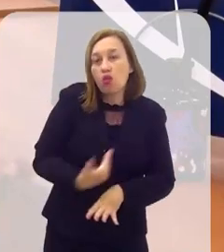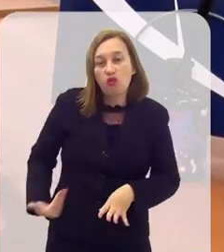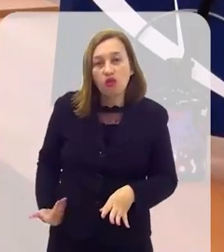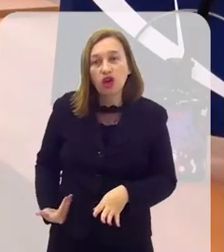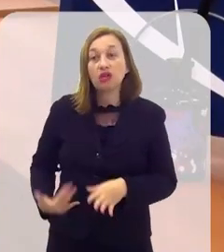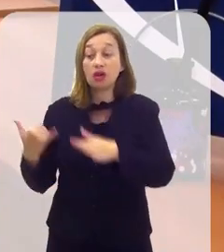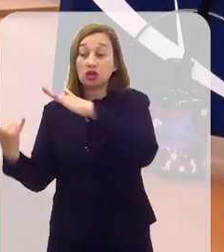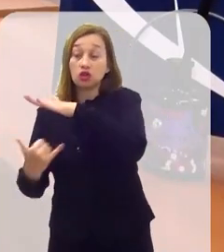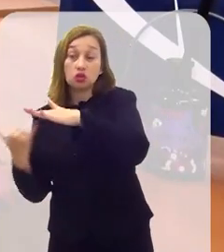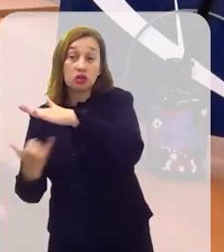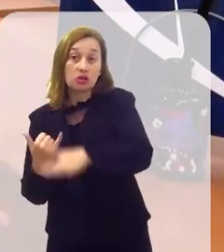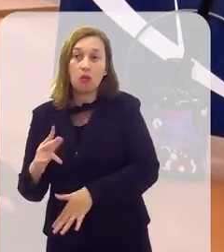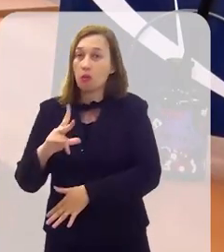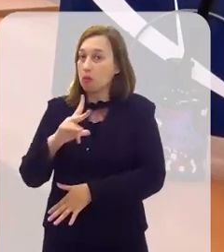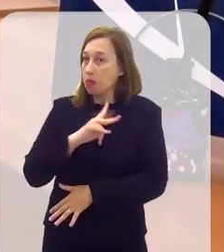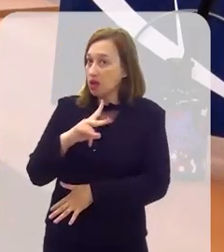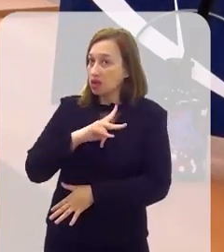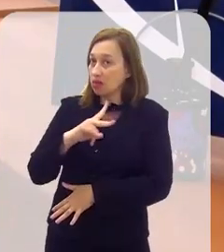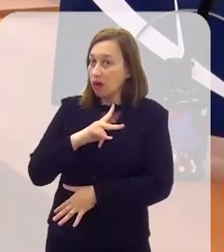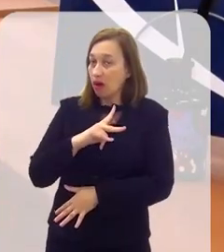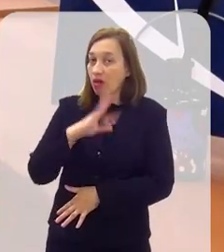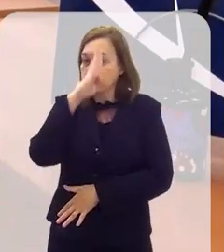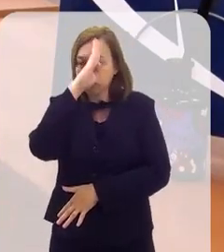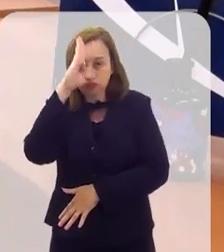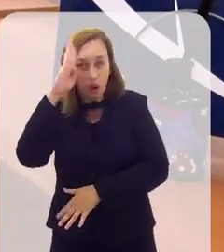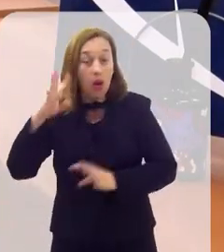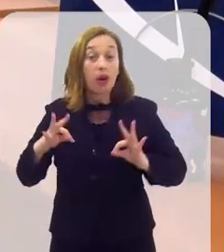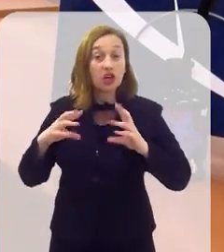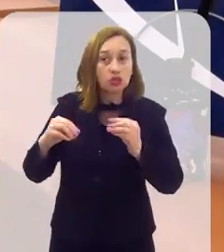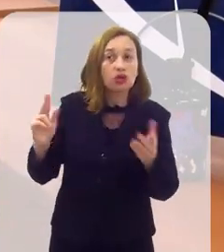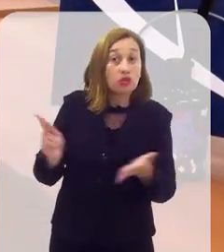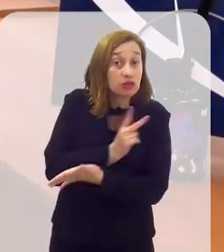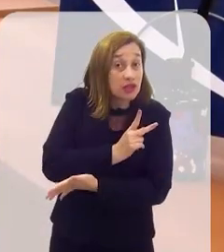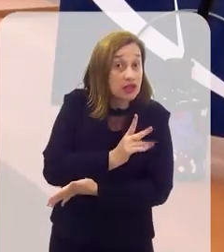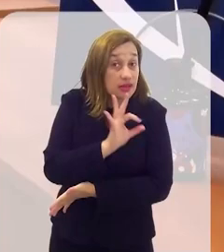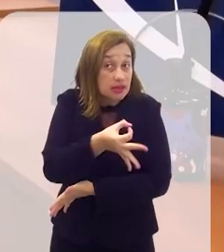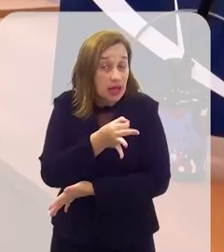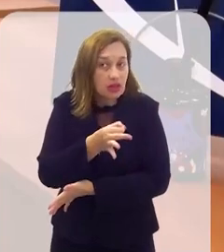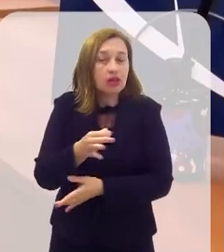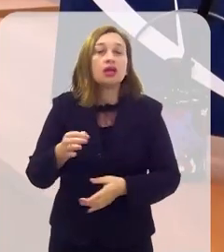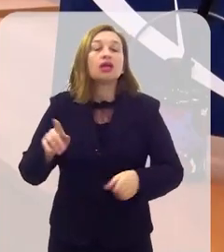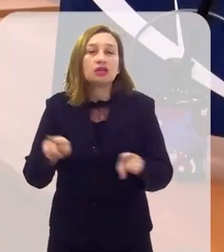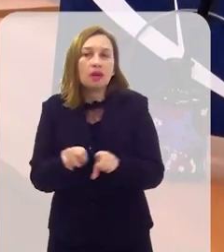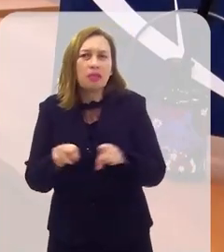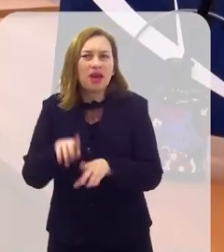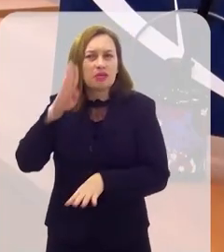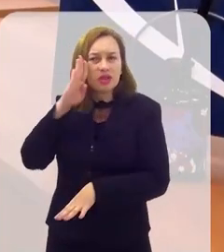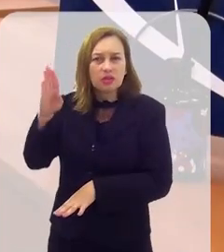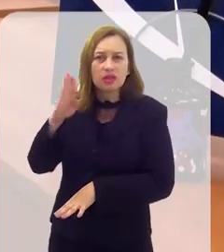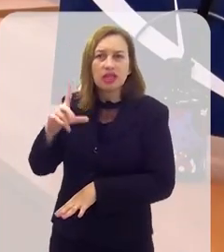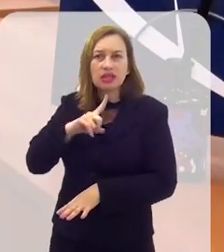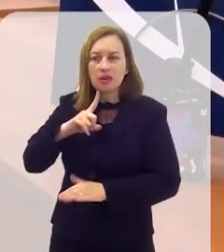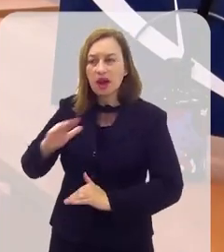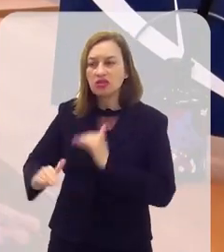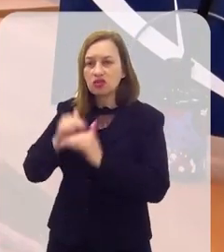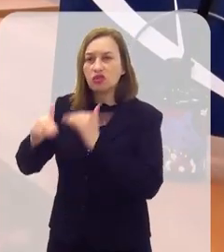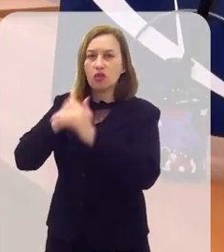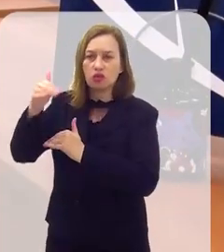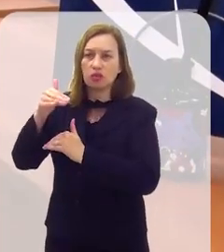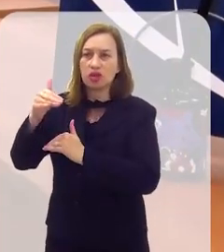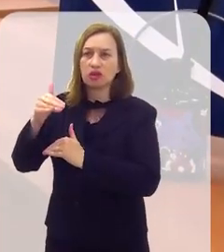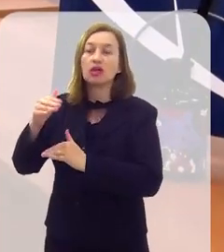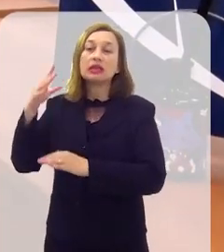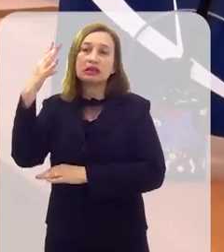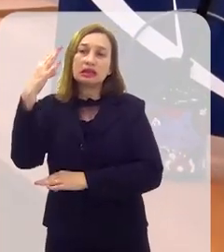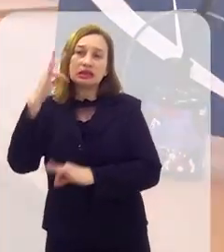governo, as instituições privadas, a academia para que tudo isso ocorra, né? E principalmente para que a gente tenha um maior fomento